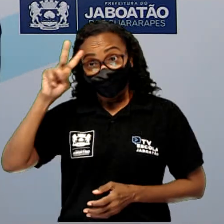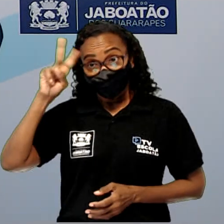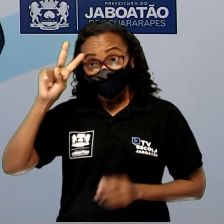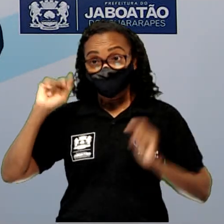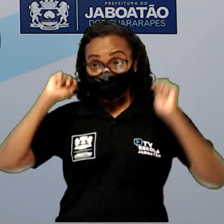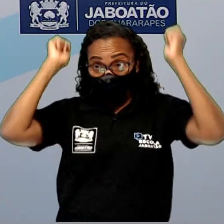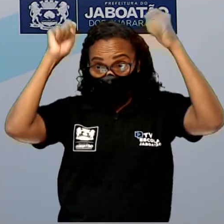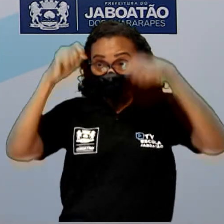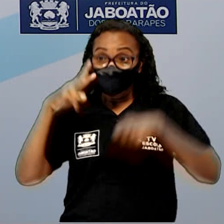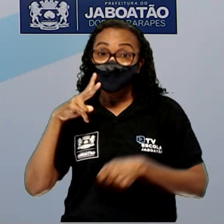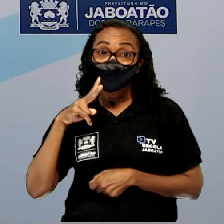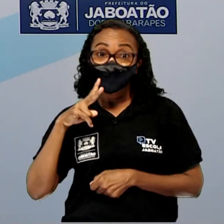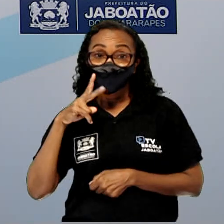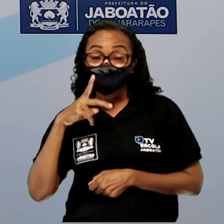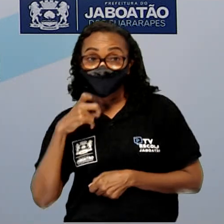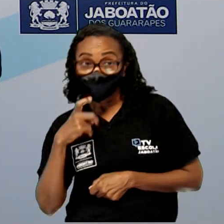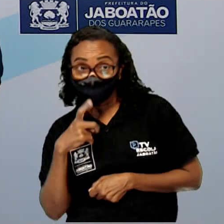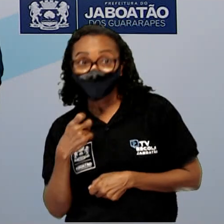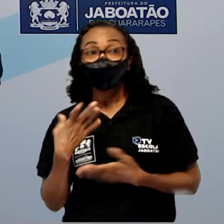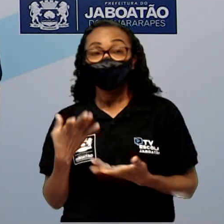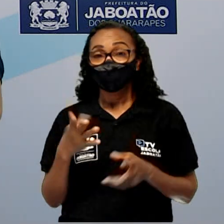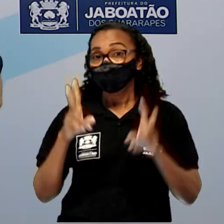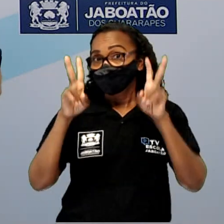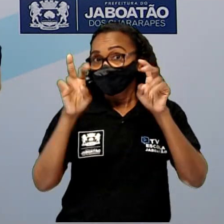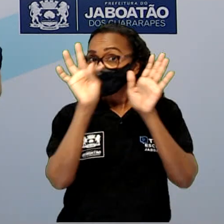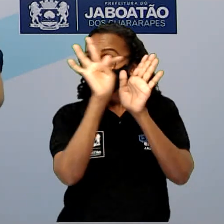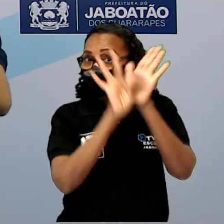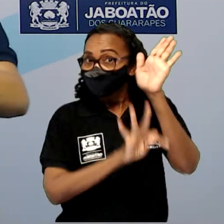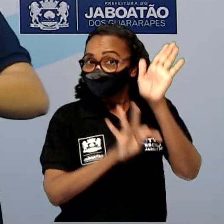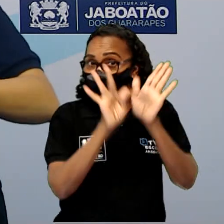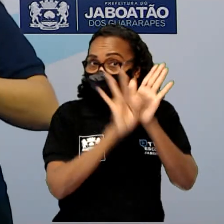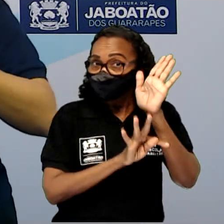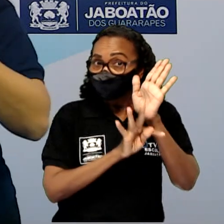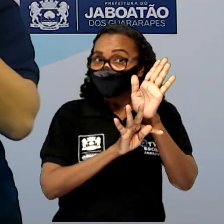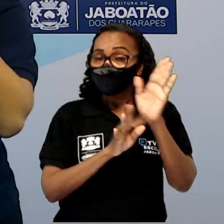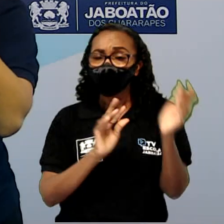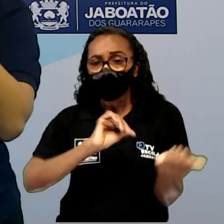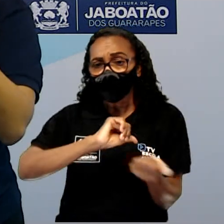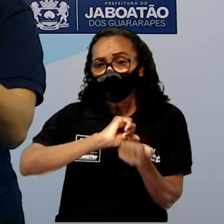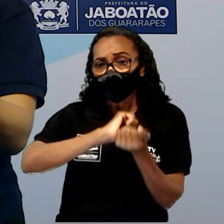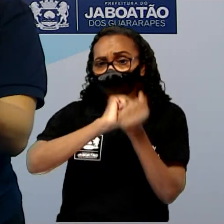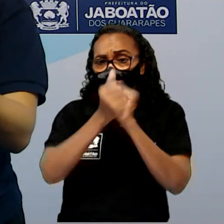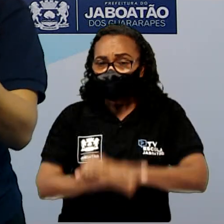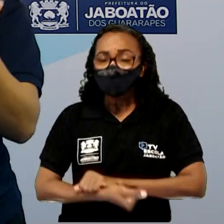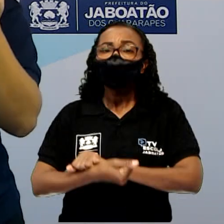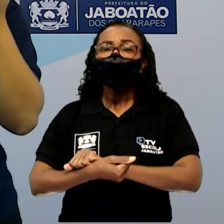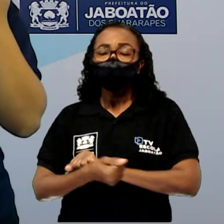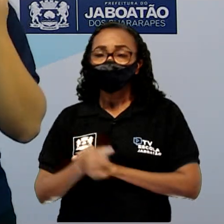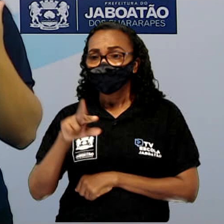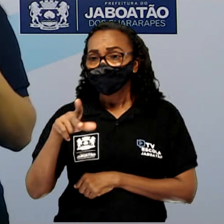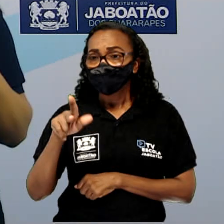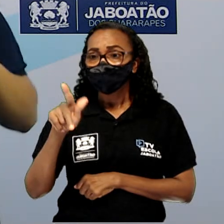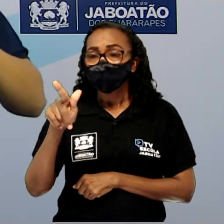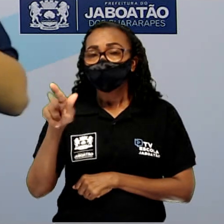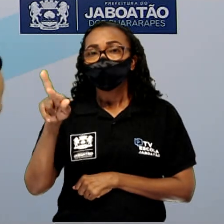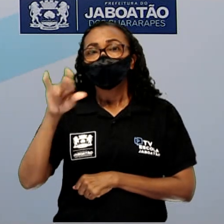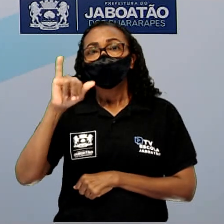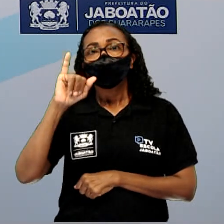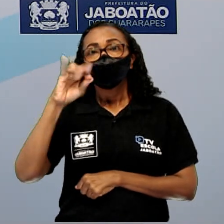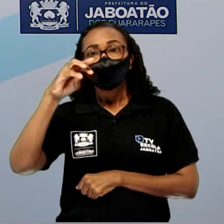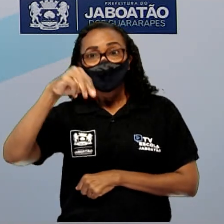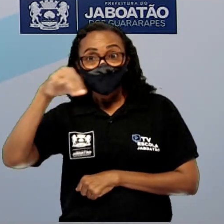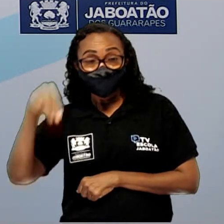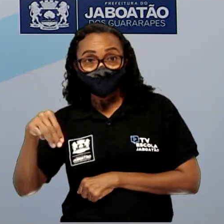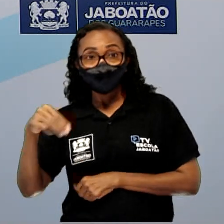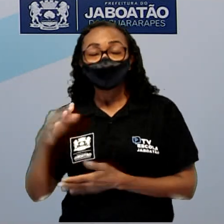eu trouxe para vocês aí o texto de Chapeuzinho Vermelho, só que a adaptação dos Irmãos Green. Na aula anterior, eu trouxe o